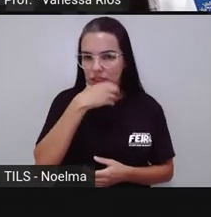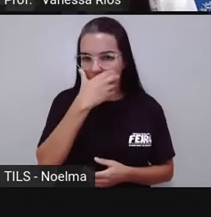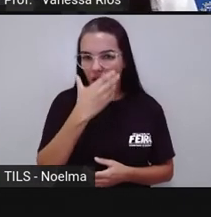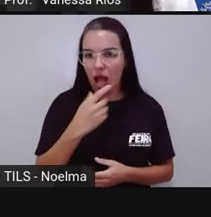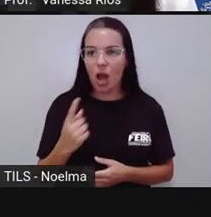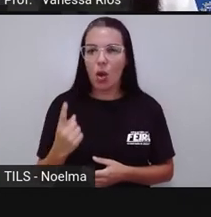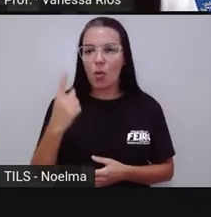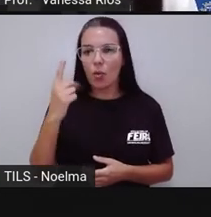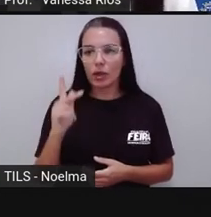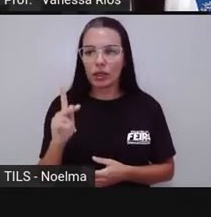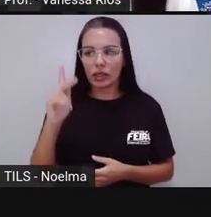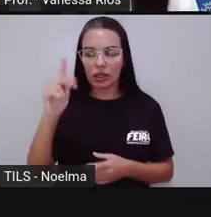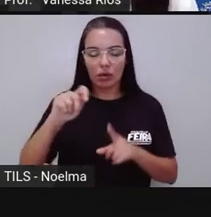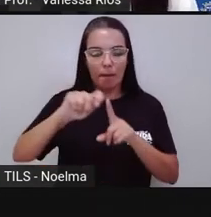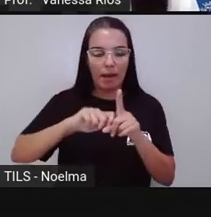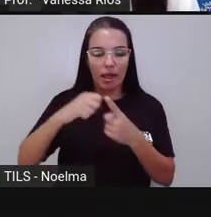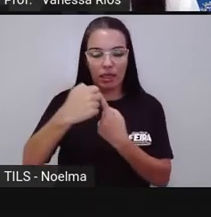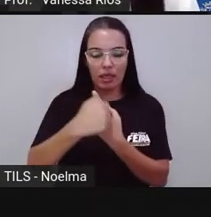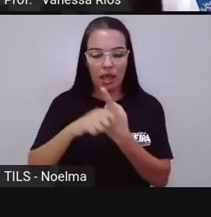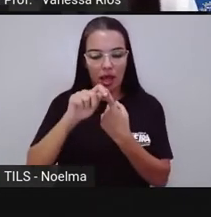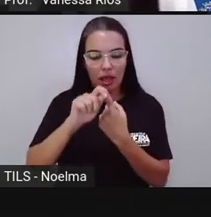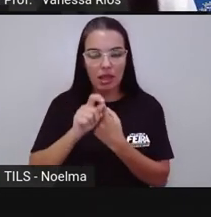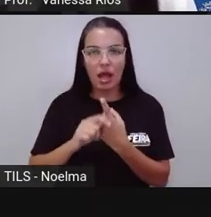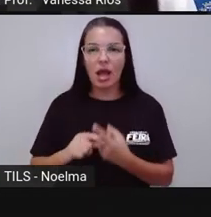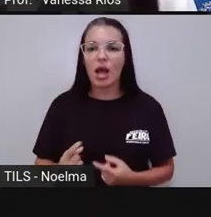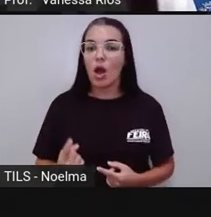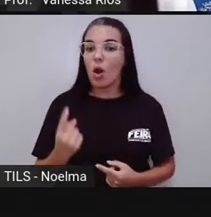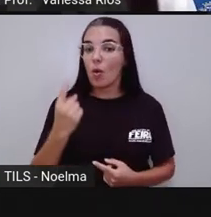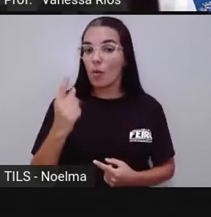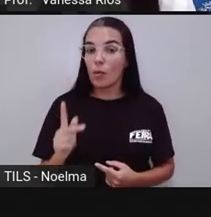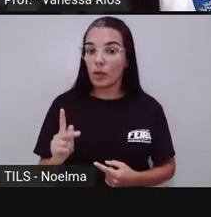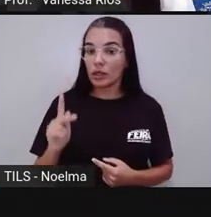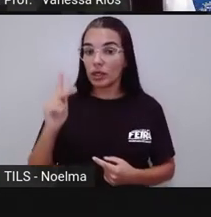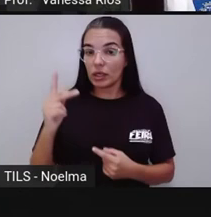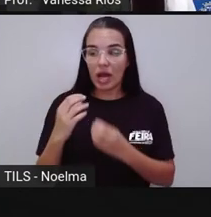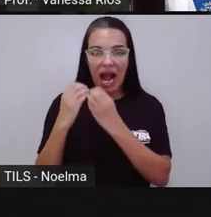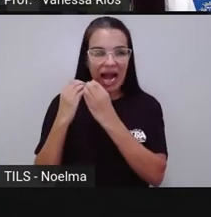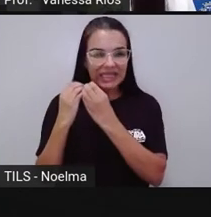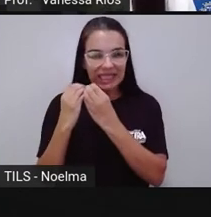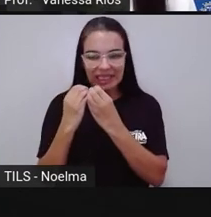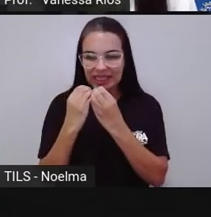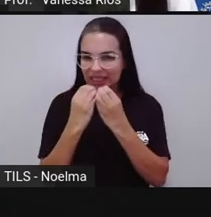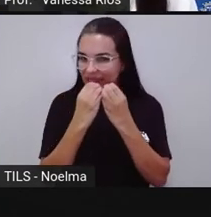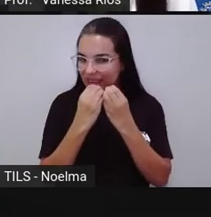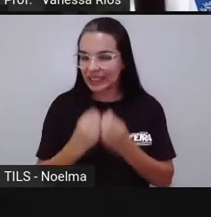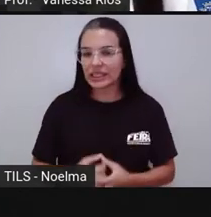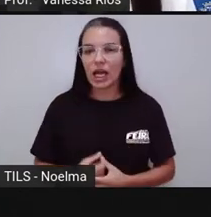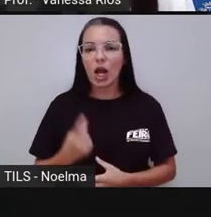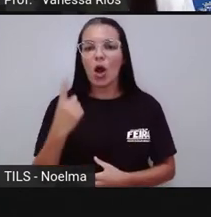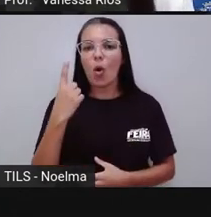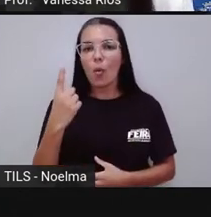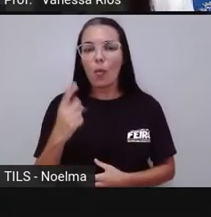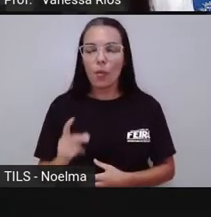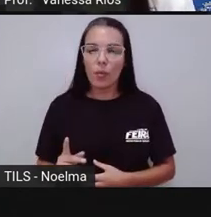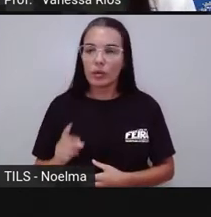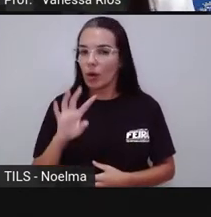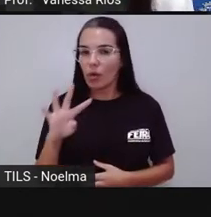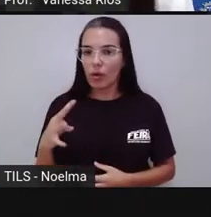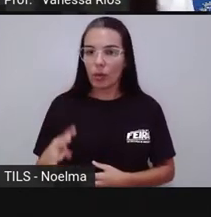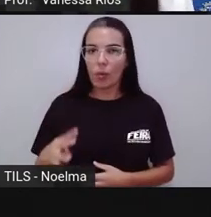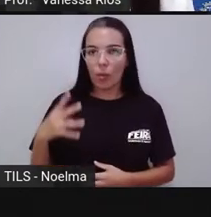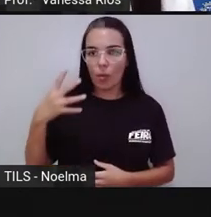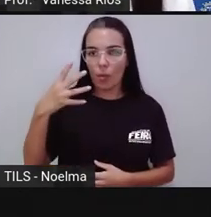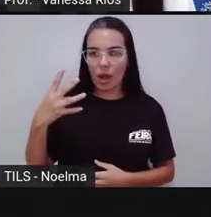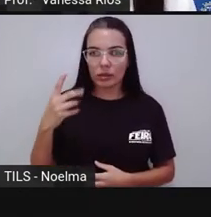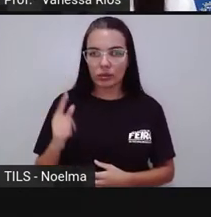melancia e um quilo de luta. Mas a gente percebe também que essas frutas, elas estão em quantidades diferentes, porque